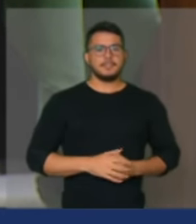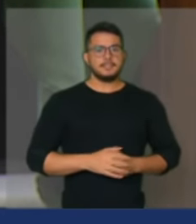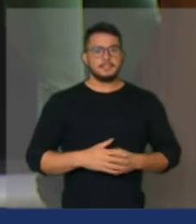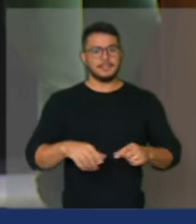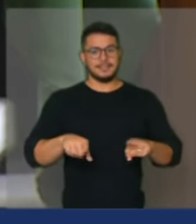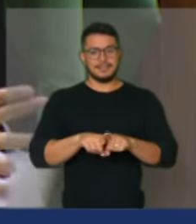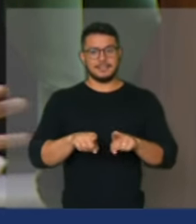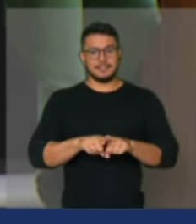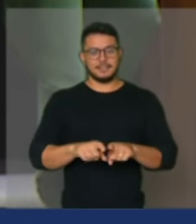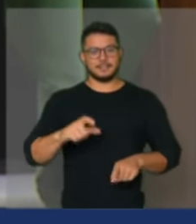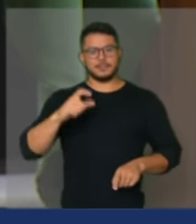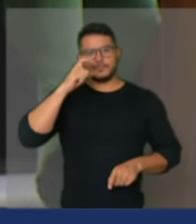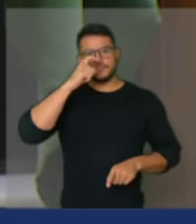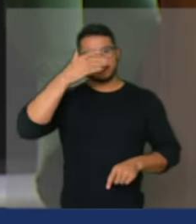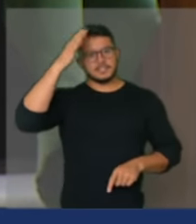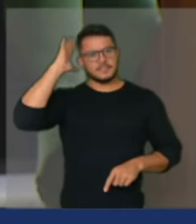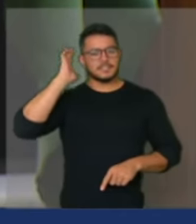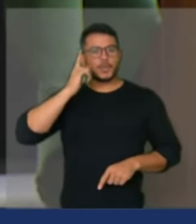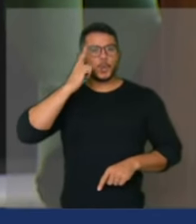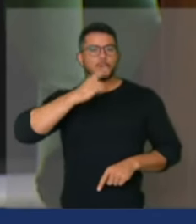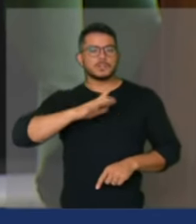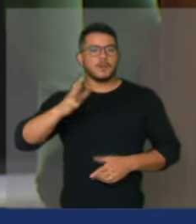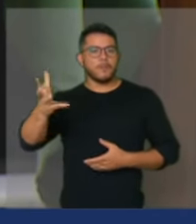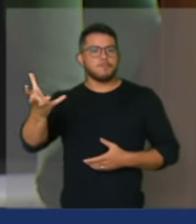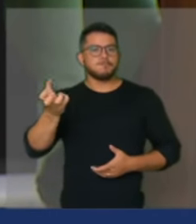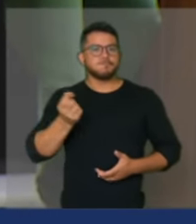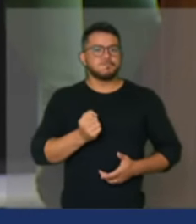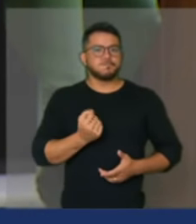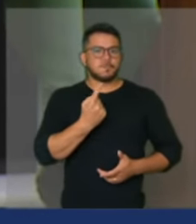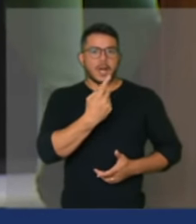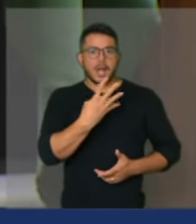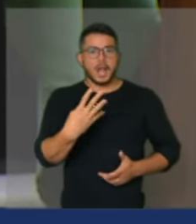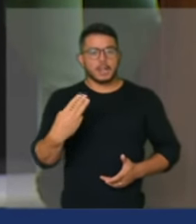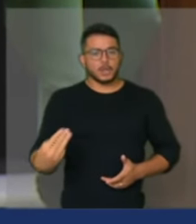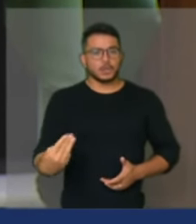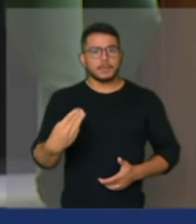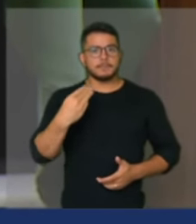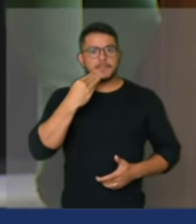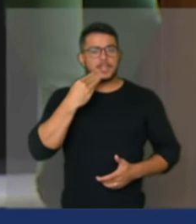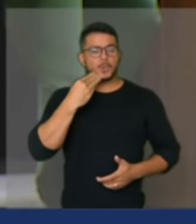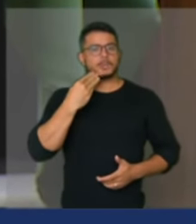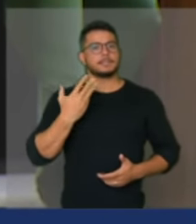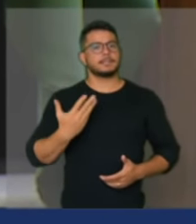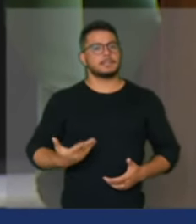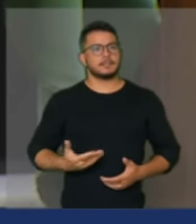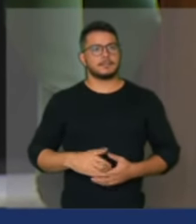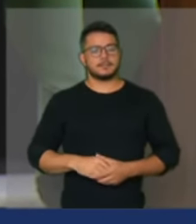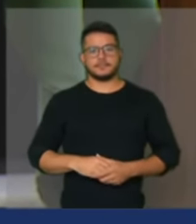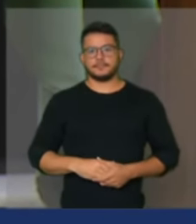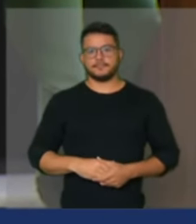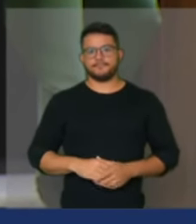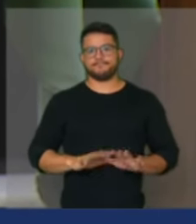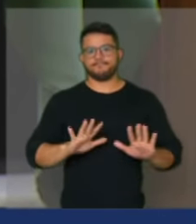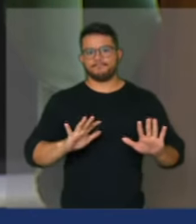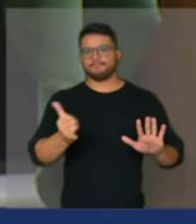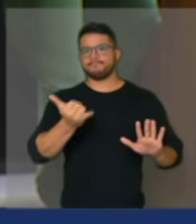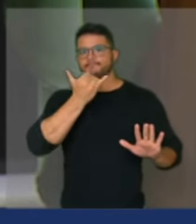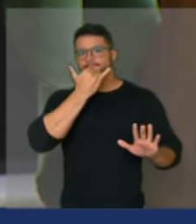numa crise gerada por ele próprio. Não pode o Brasil prosperar vendo o que nós estamos vendo.